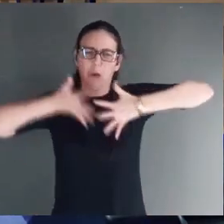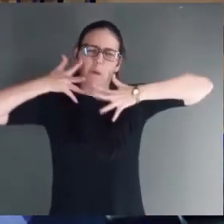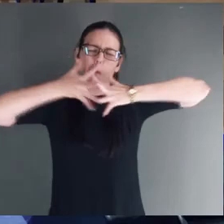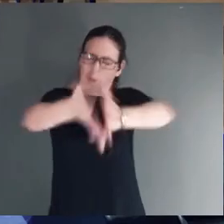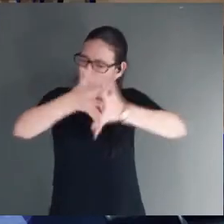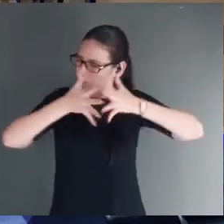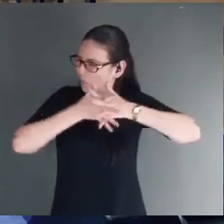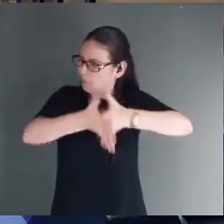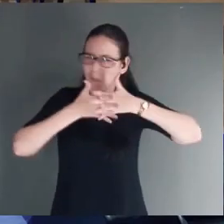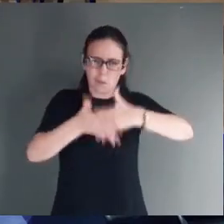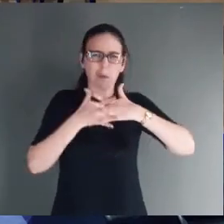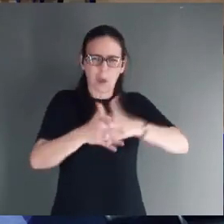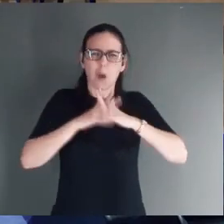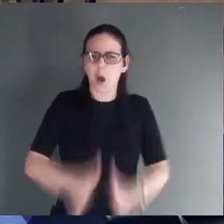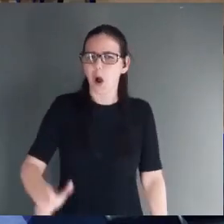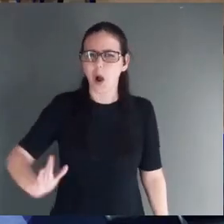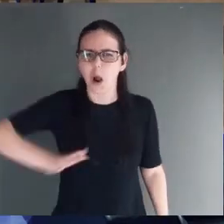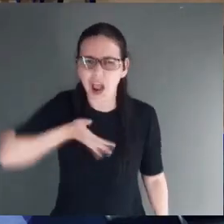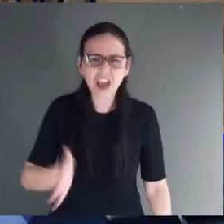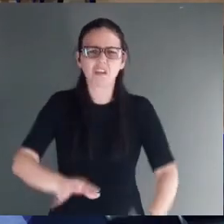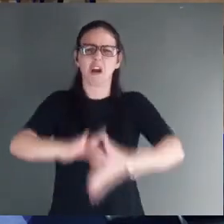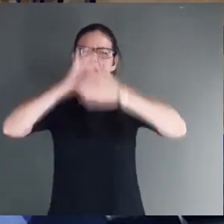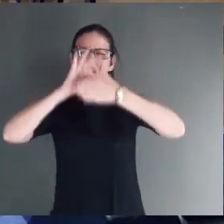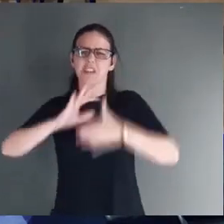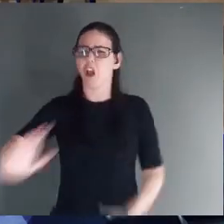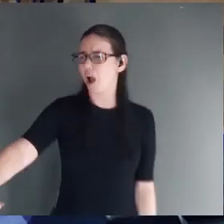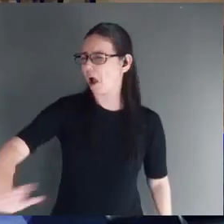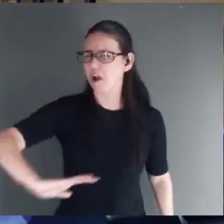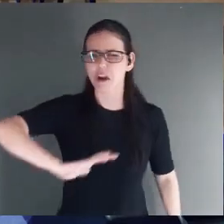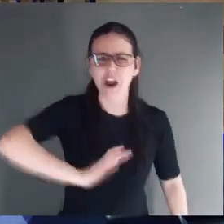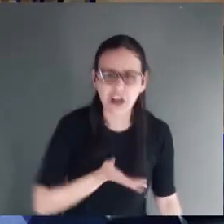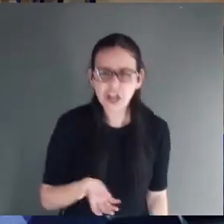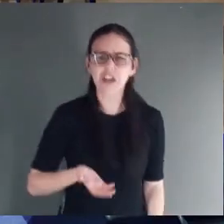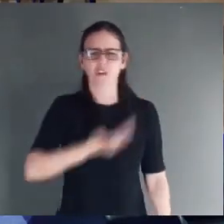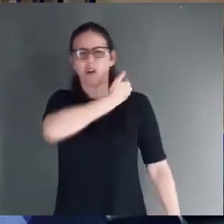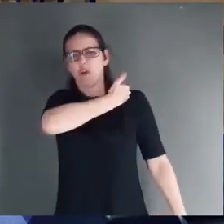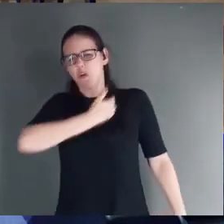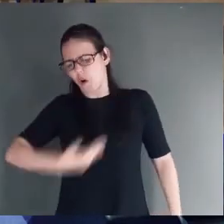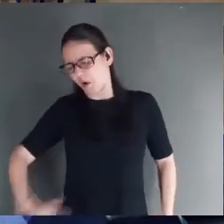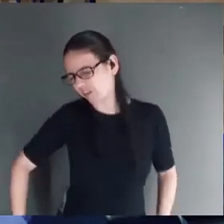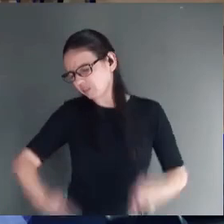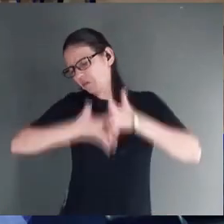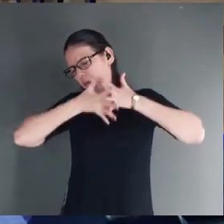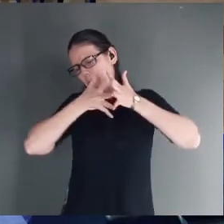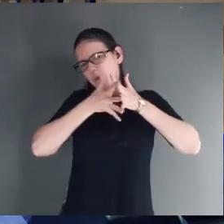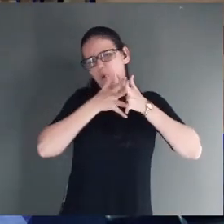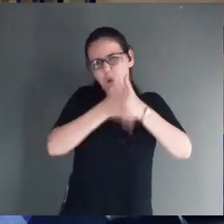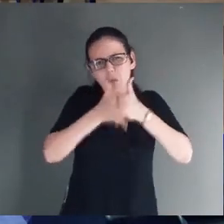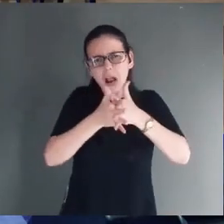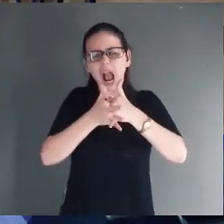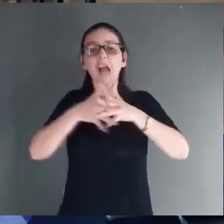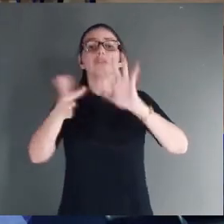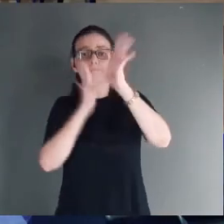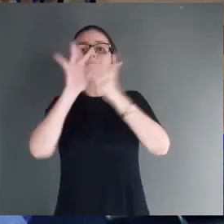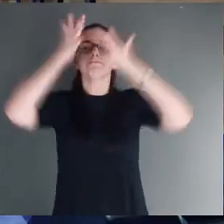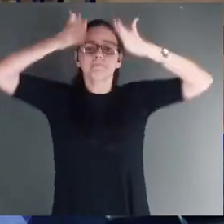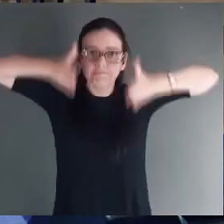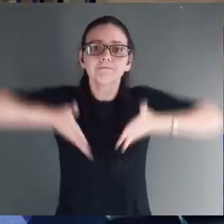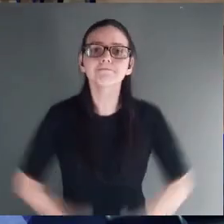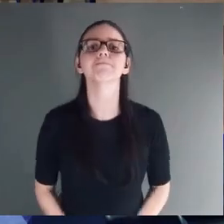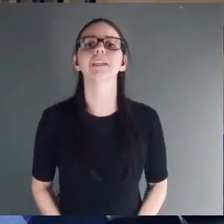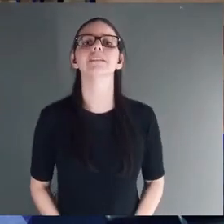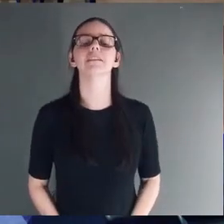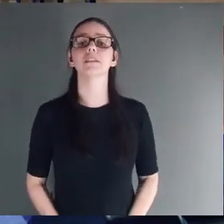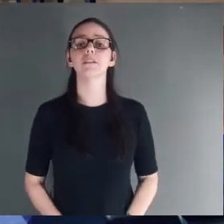bagunçado. No meio de uma liderança corrompida. No meio de um governo complicado. Jesus nasceu. Jesus E